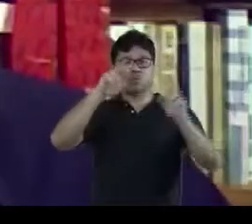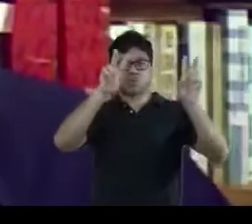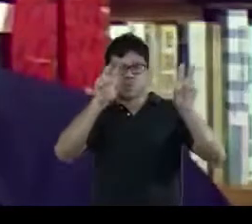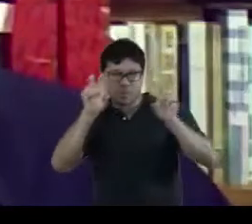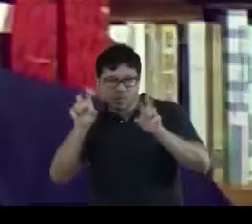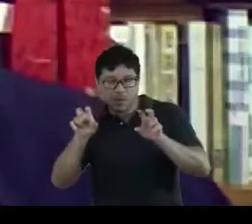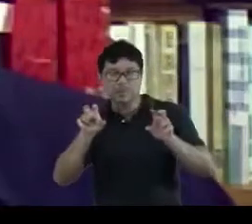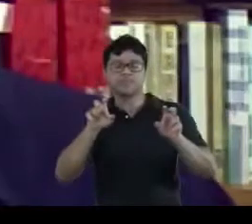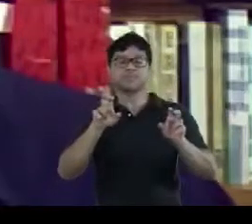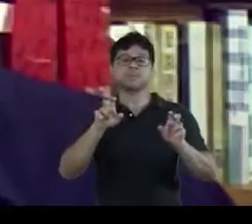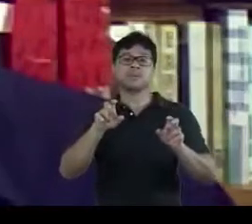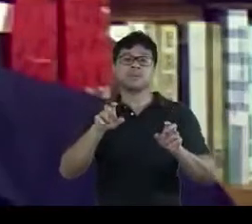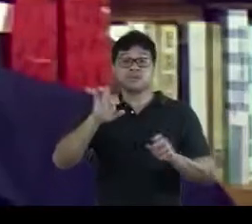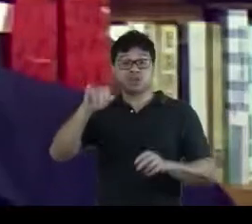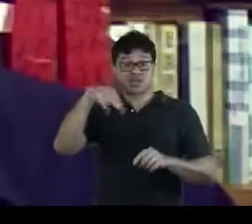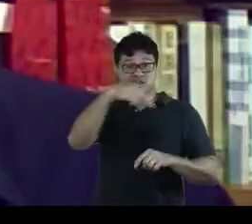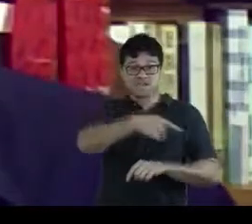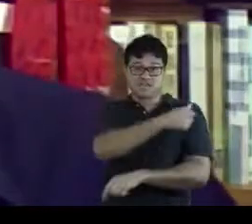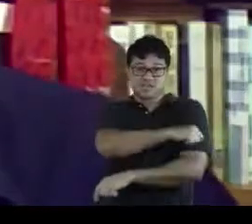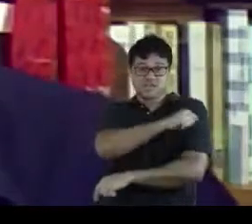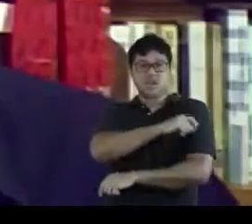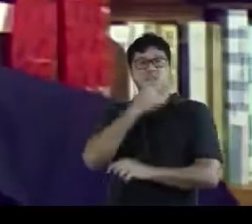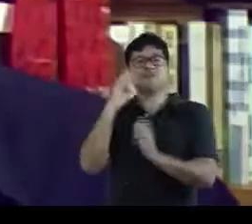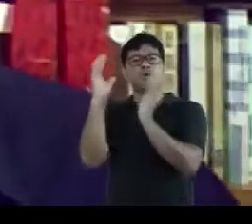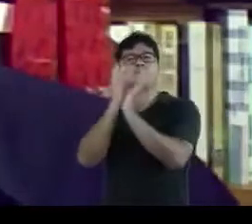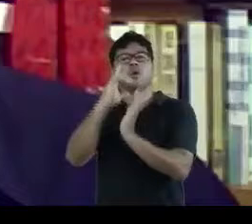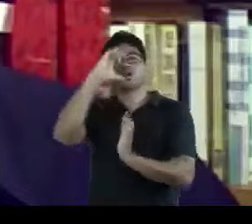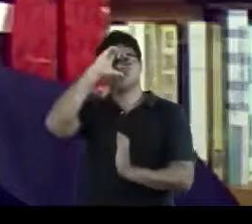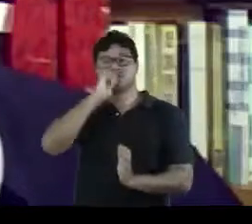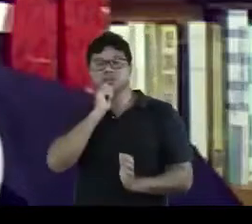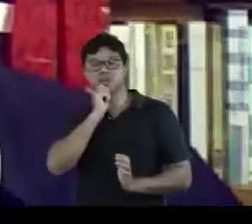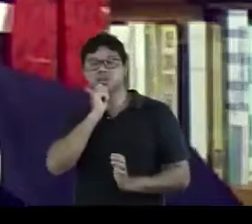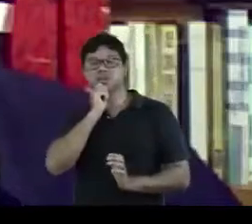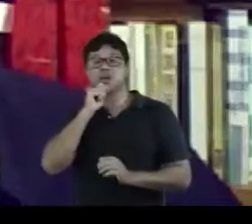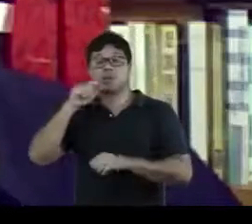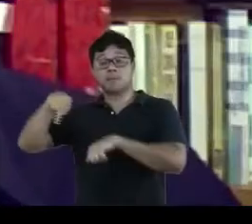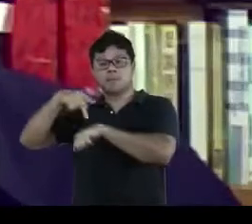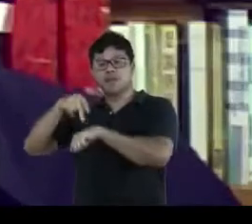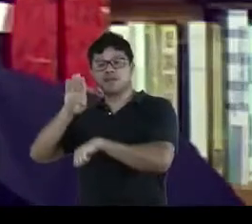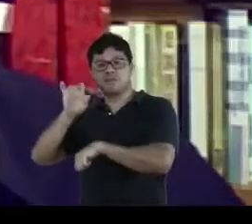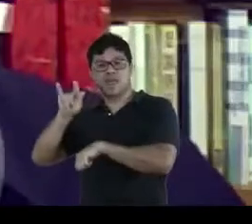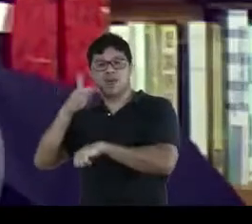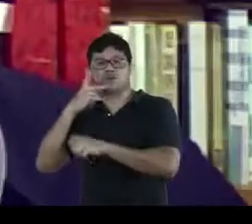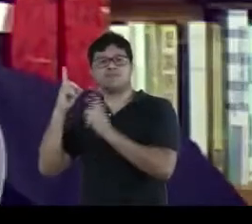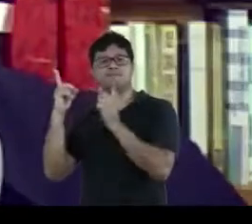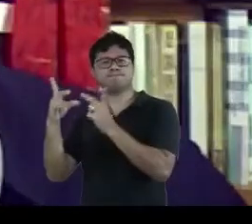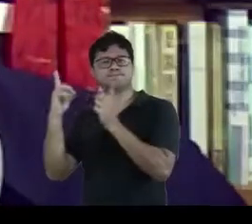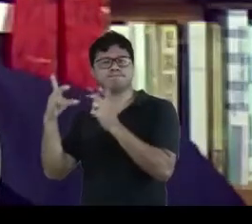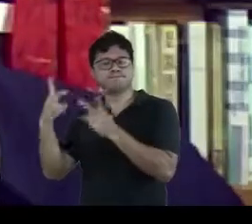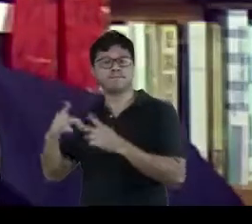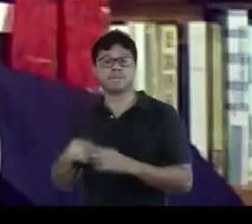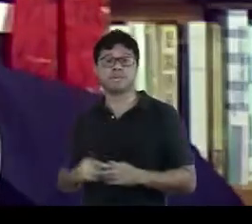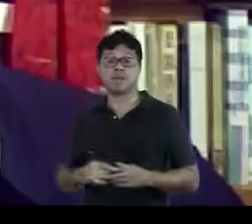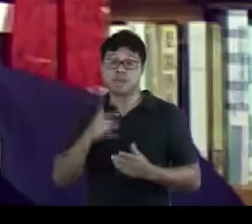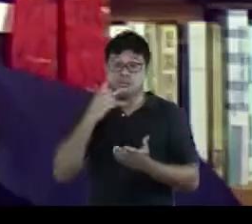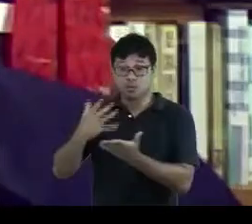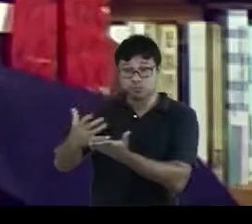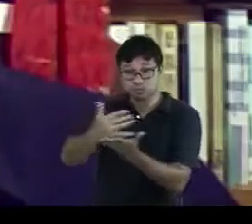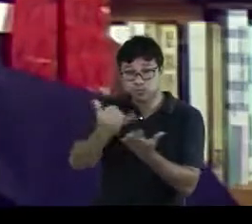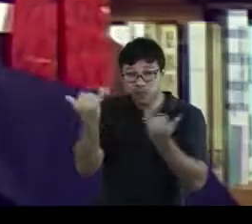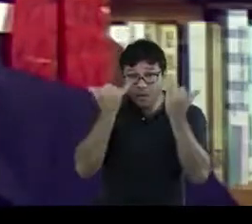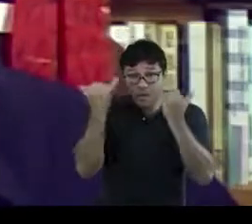livreiro do Jardin, na categoria de editores estrangeiros impressos na Bélgica. Conforme os dados expostos